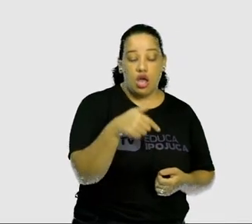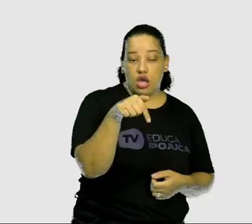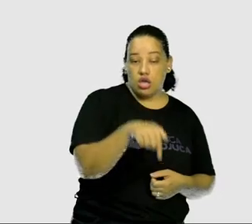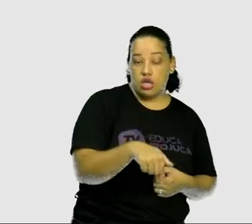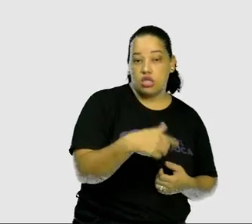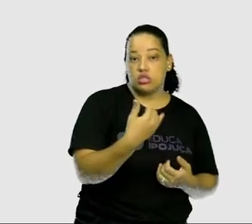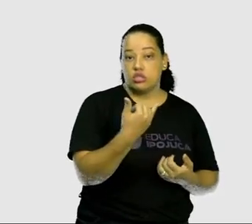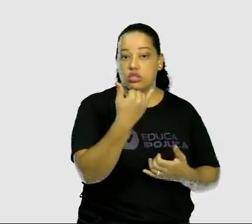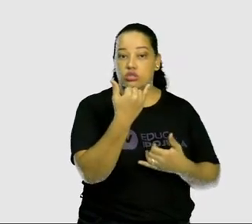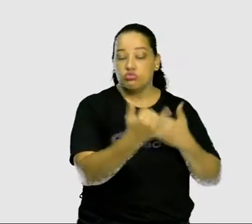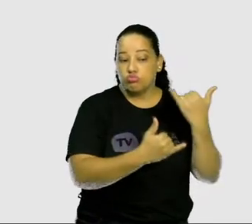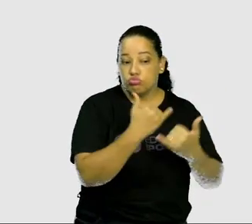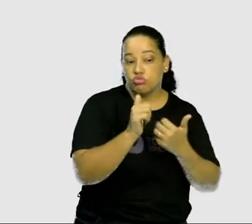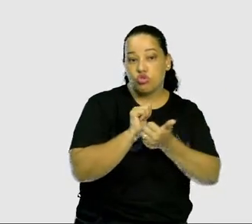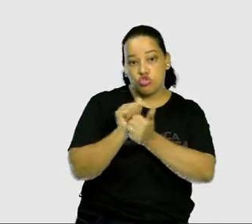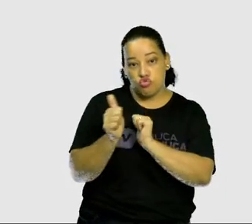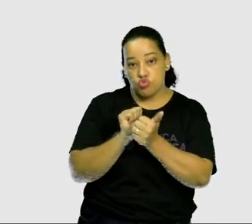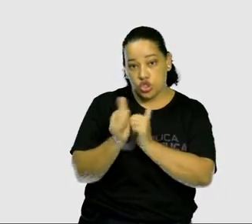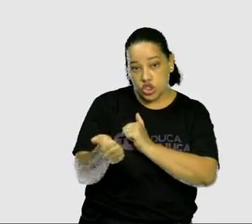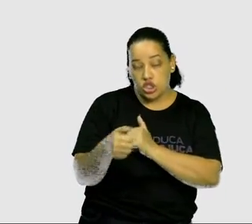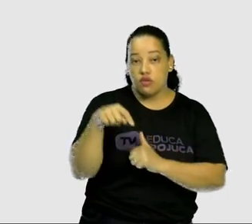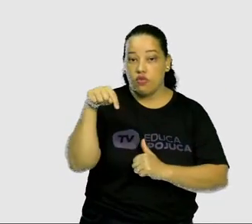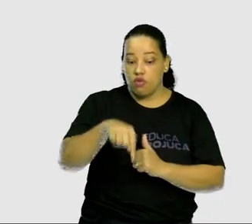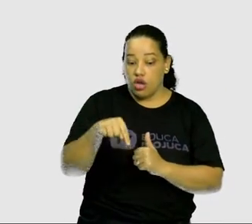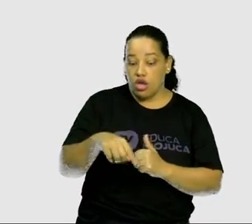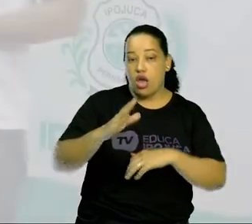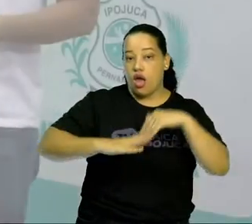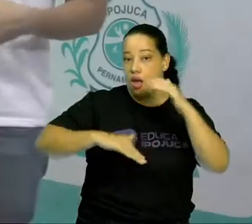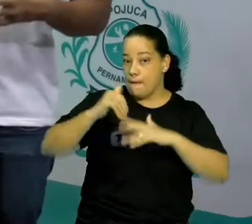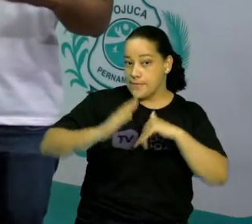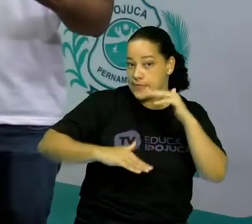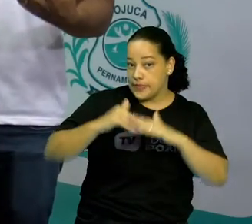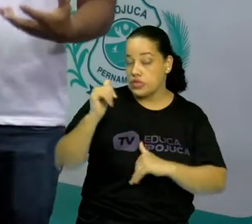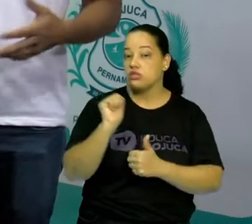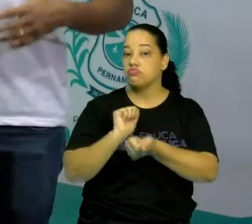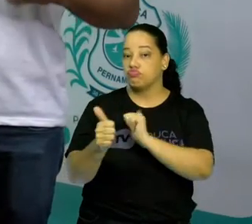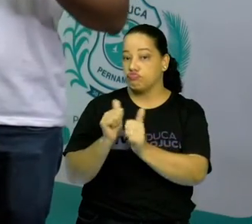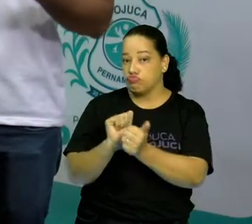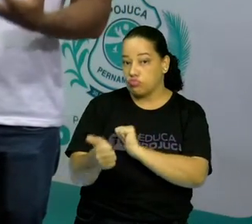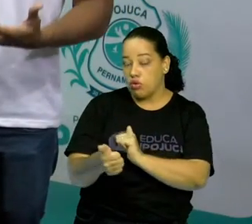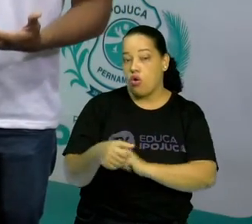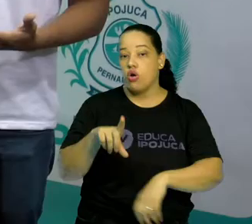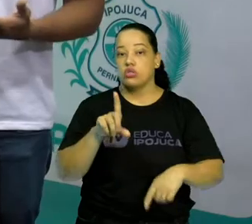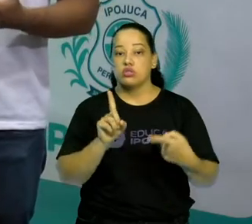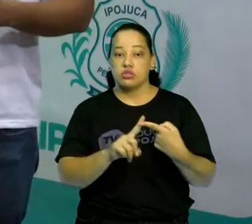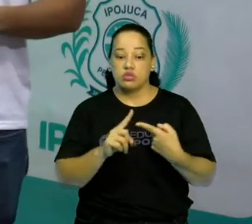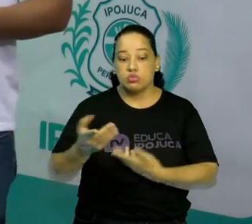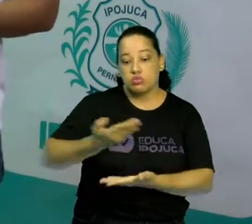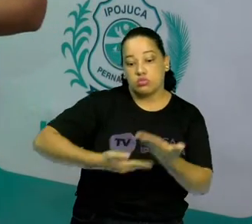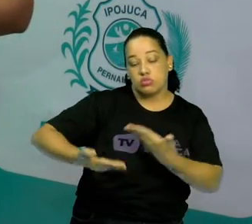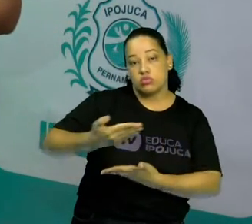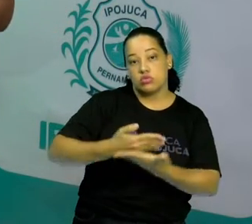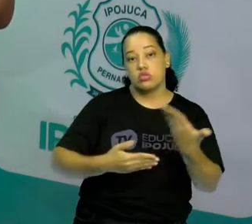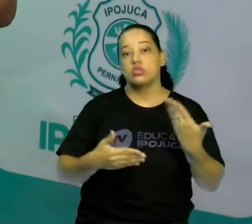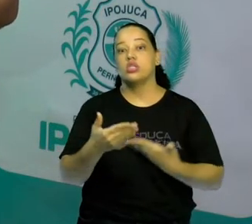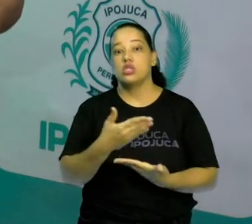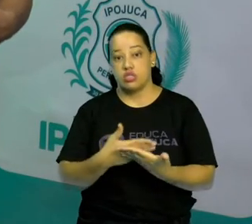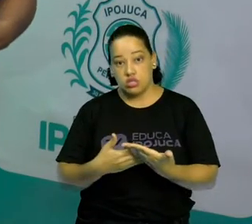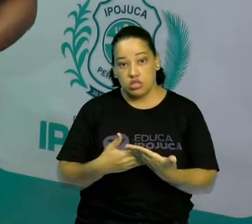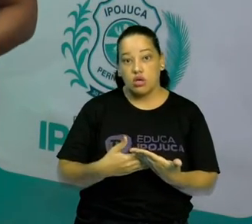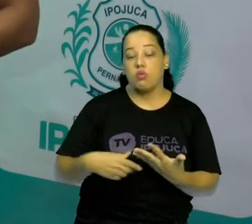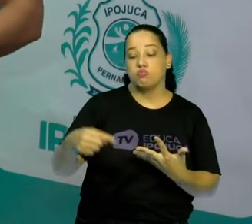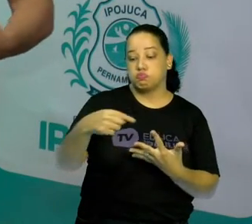esportivo, onde você vai ensinar habilidades esportivas, questão da socialização, as questões